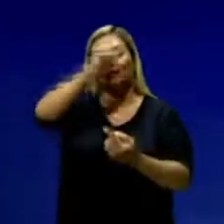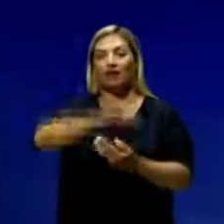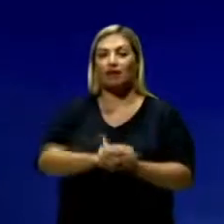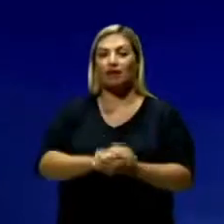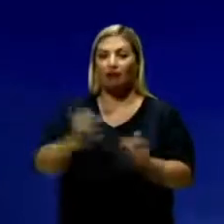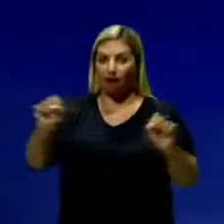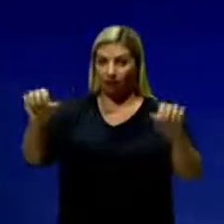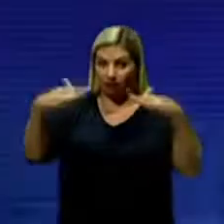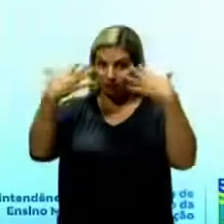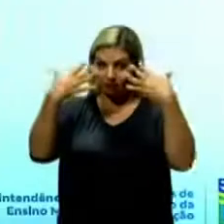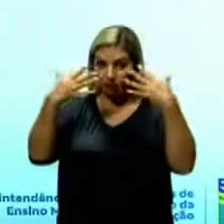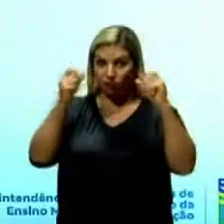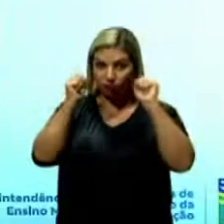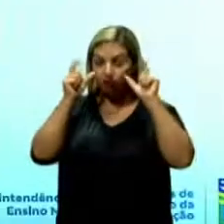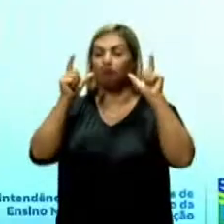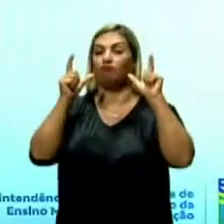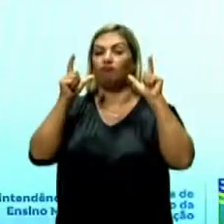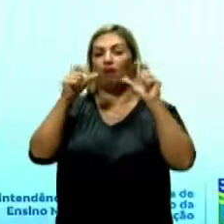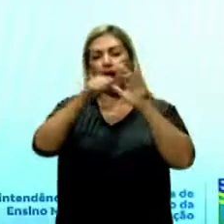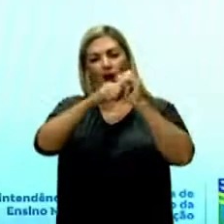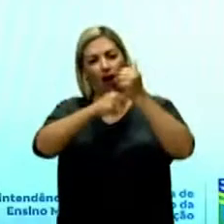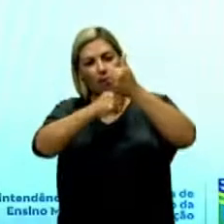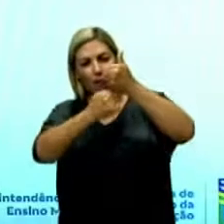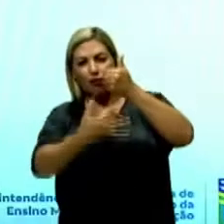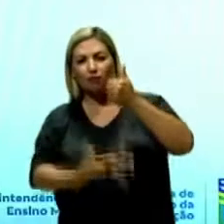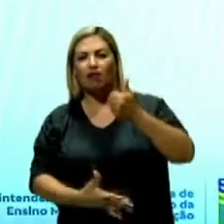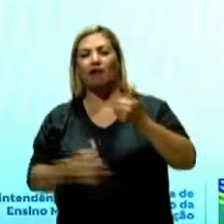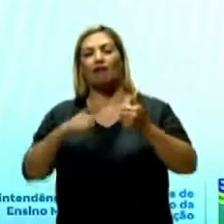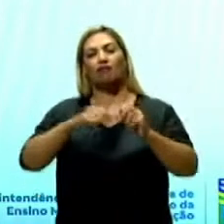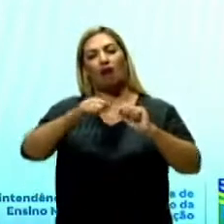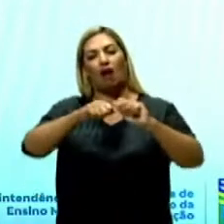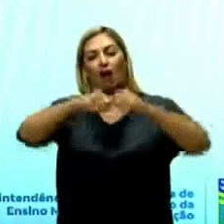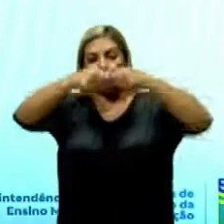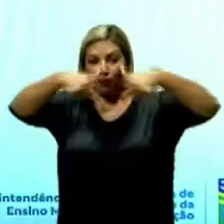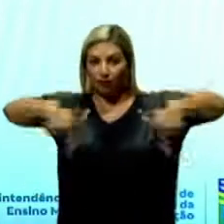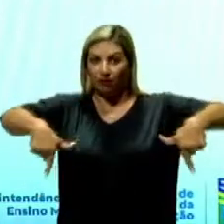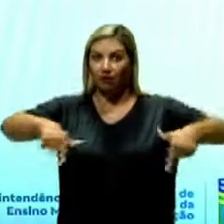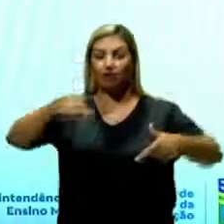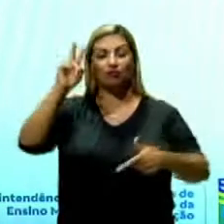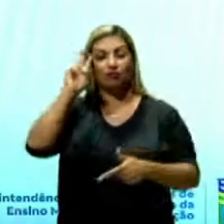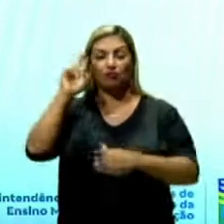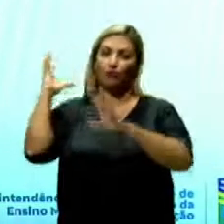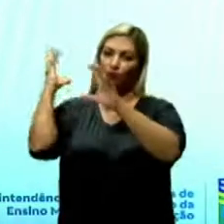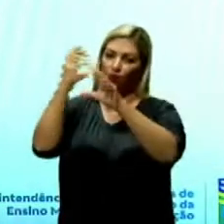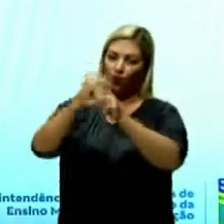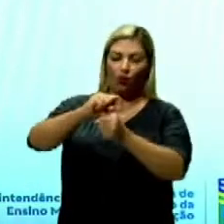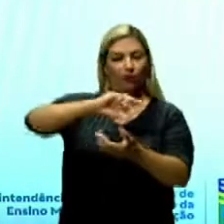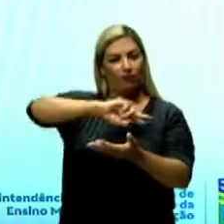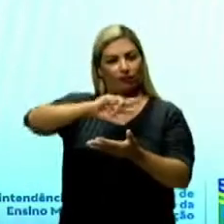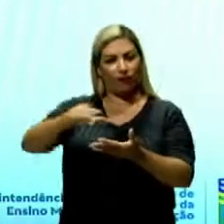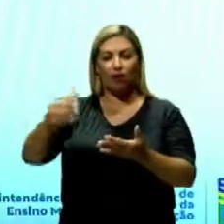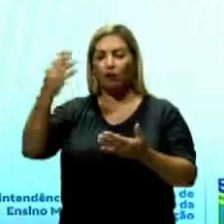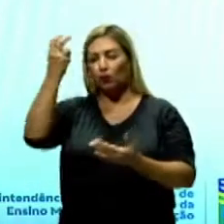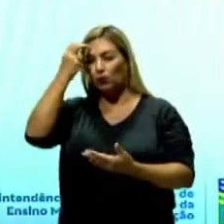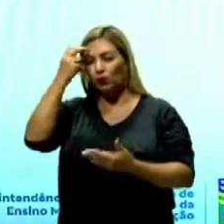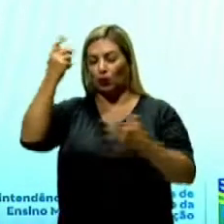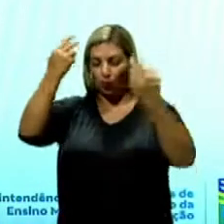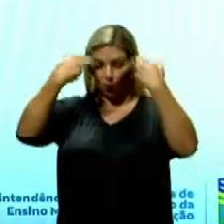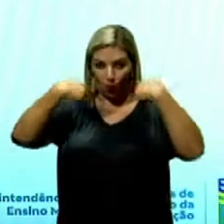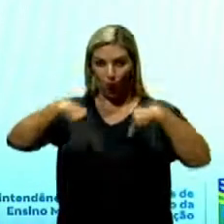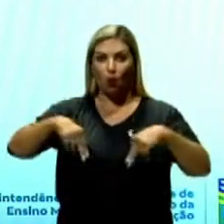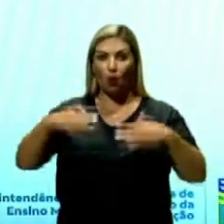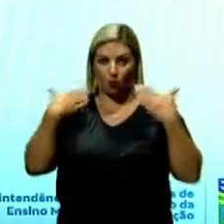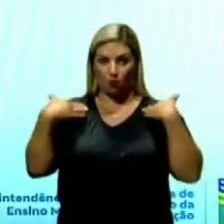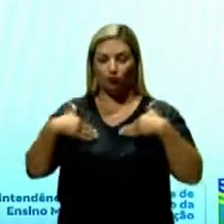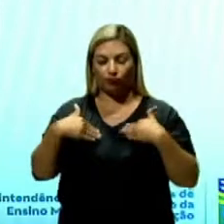Despertar o interesse para uma abordagem histórica das múltiplas variações da cultura corporal enquanto objeto de